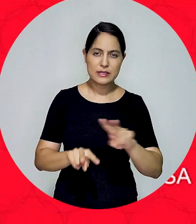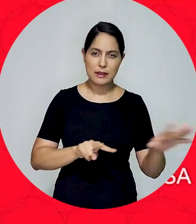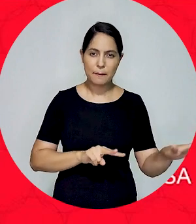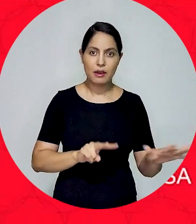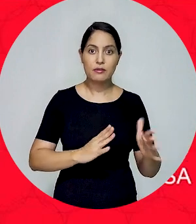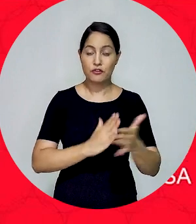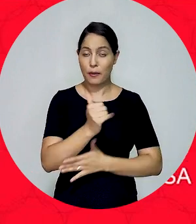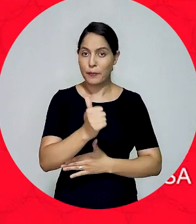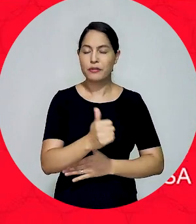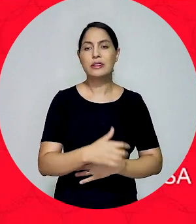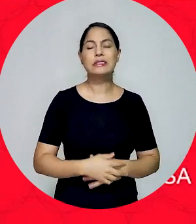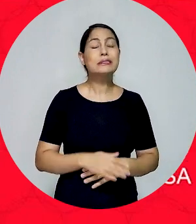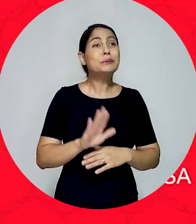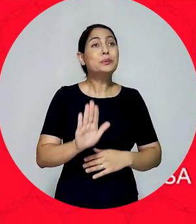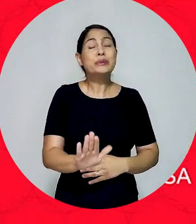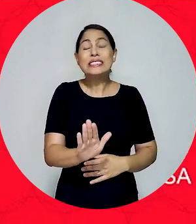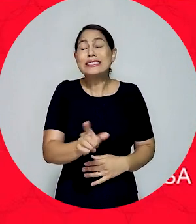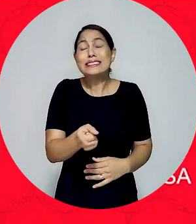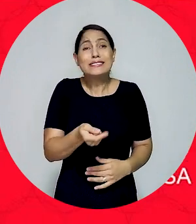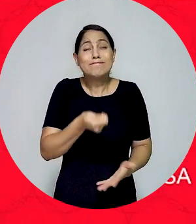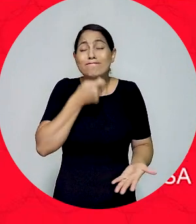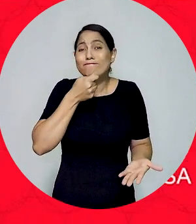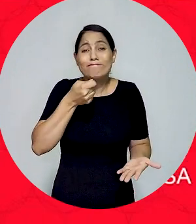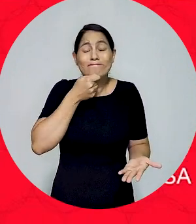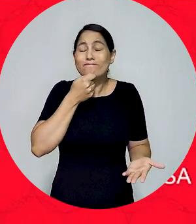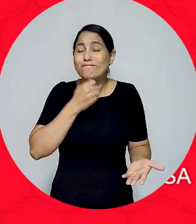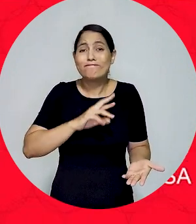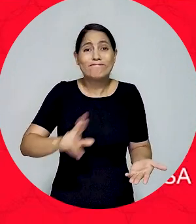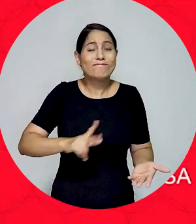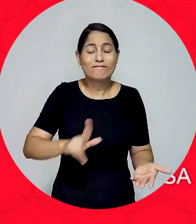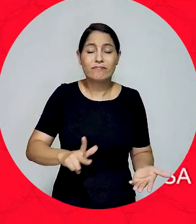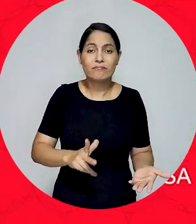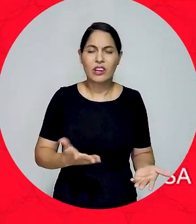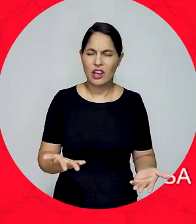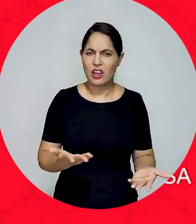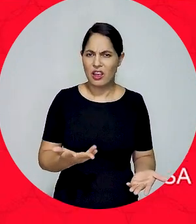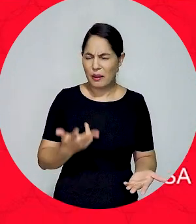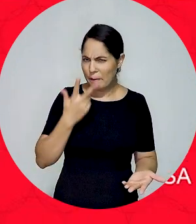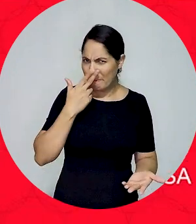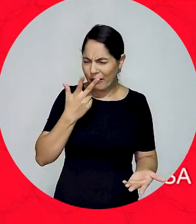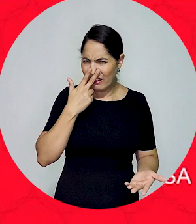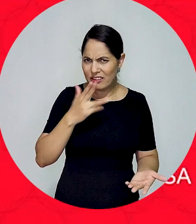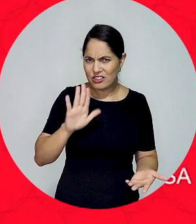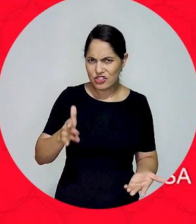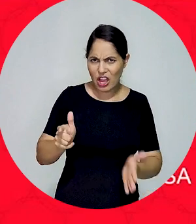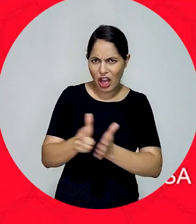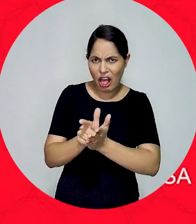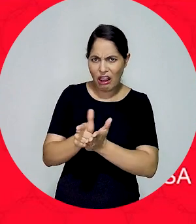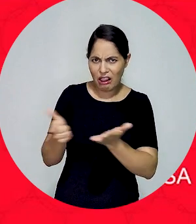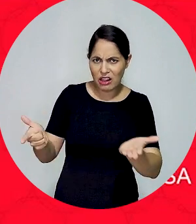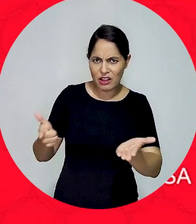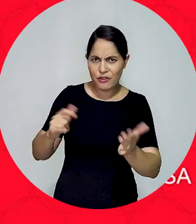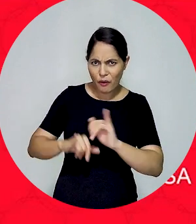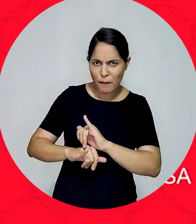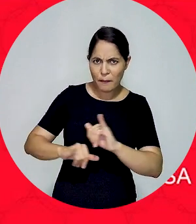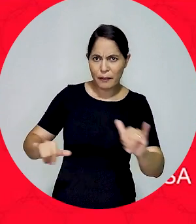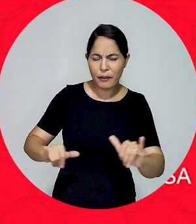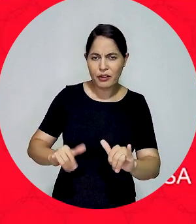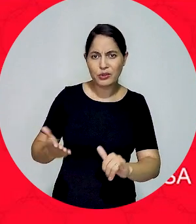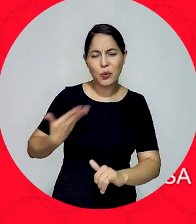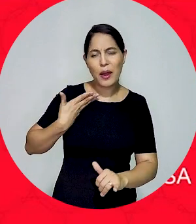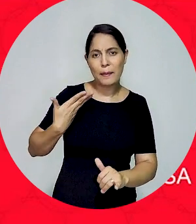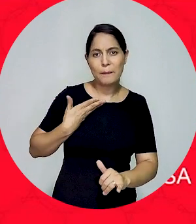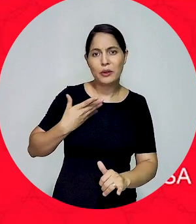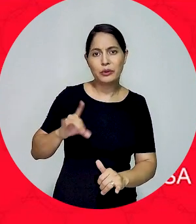semana. E ainda não há, salvo se a editora Revista dos Tribunais já publicou o livro do